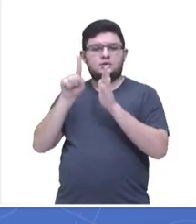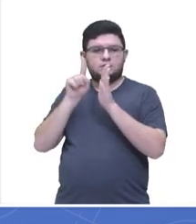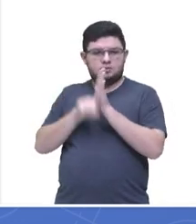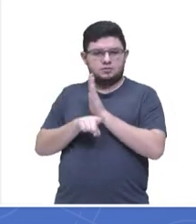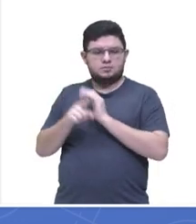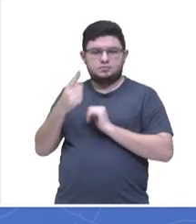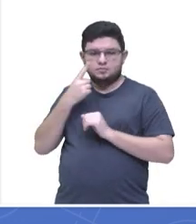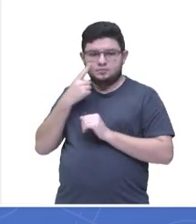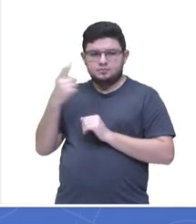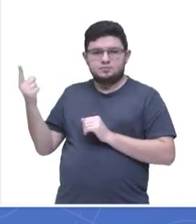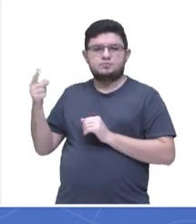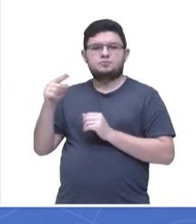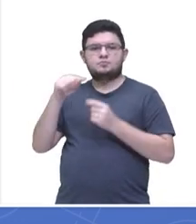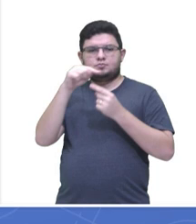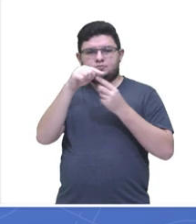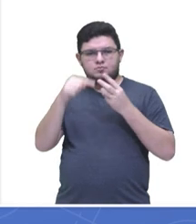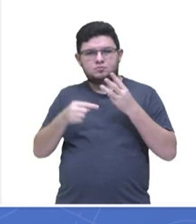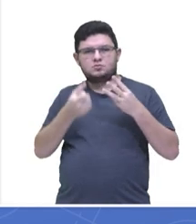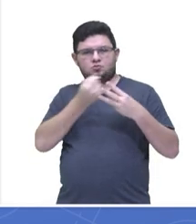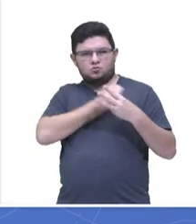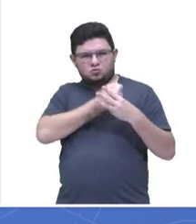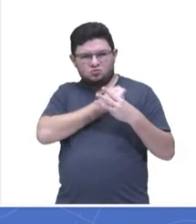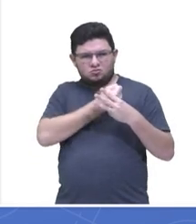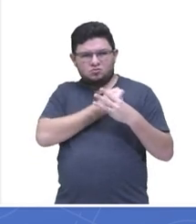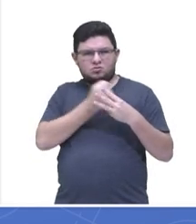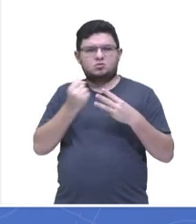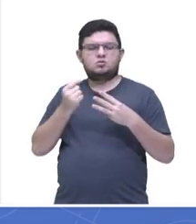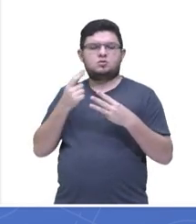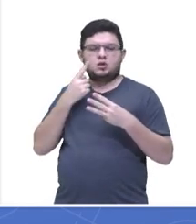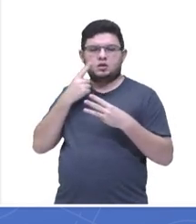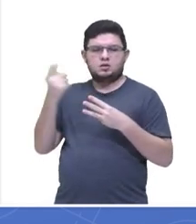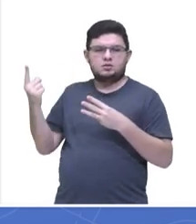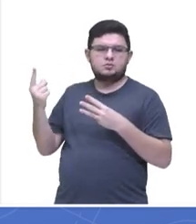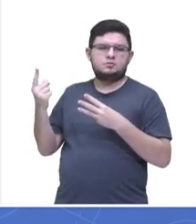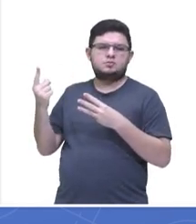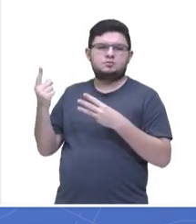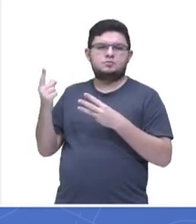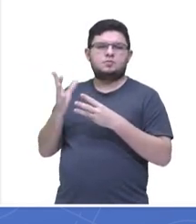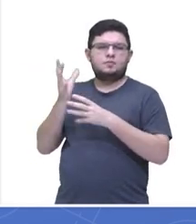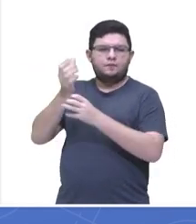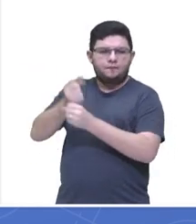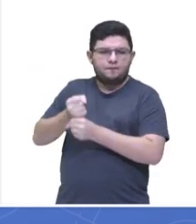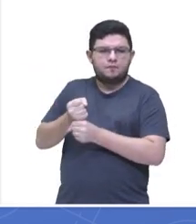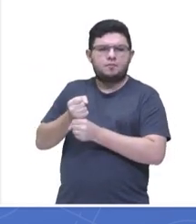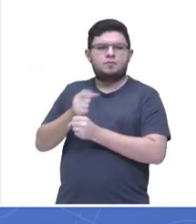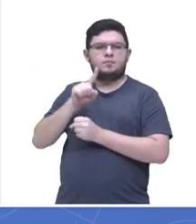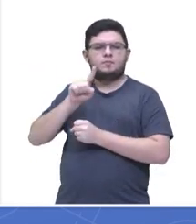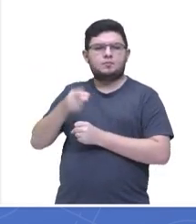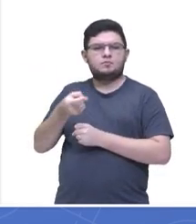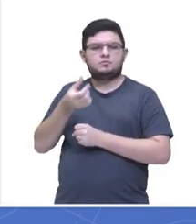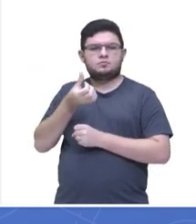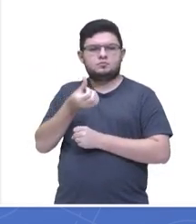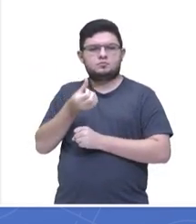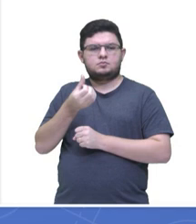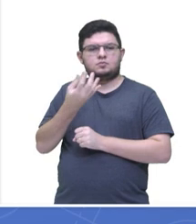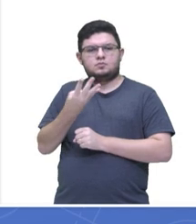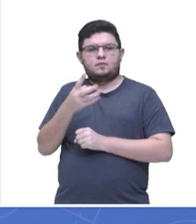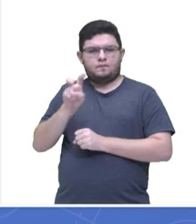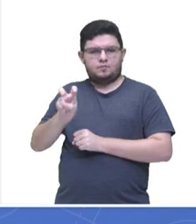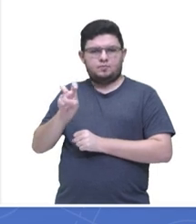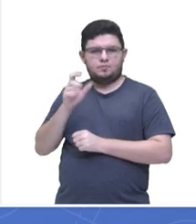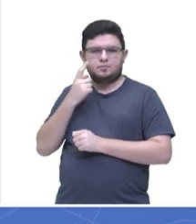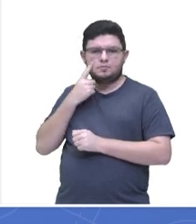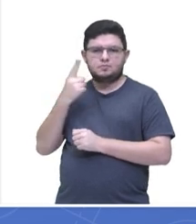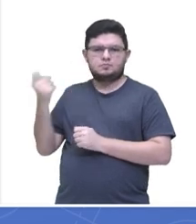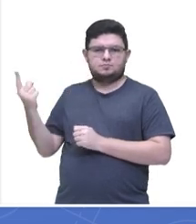valores, resolvendo essa subtração, o resultado vai ser igual a 1.645.